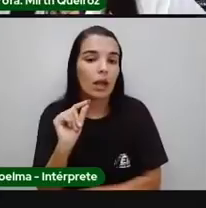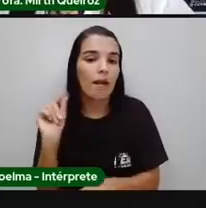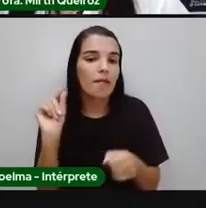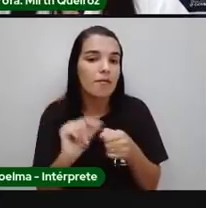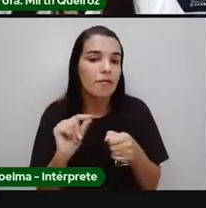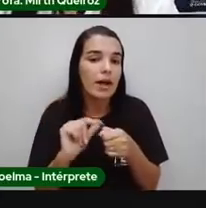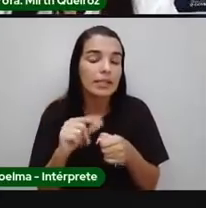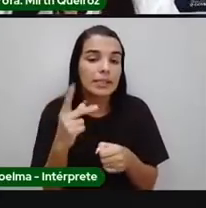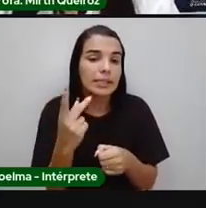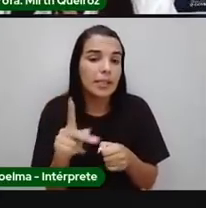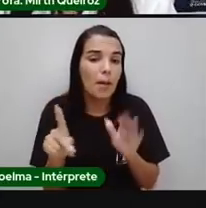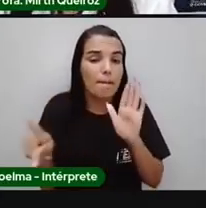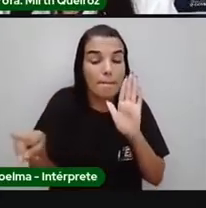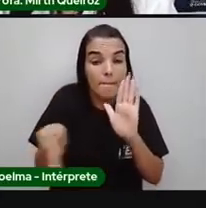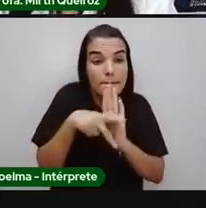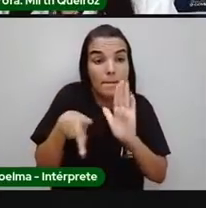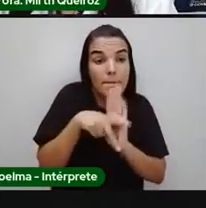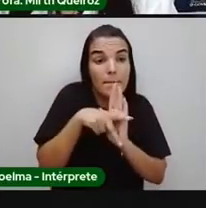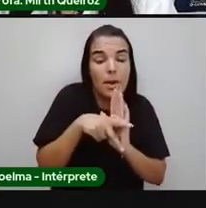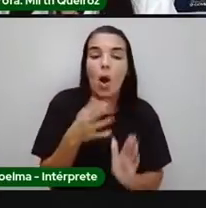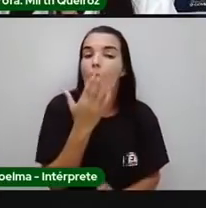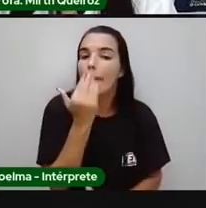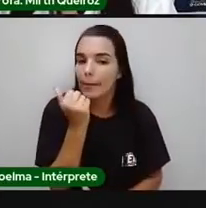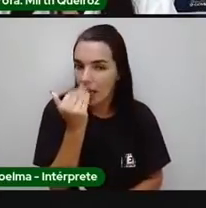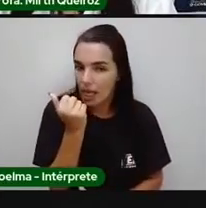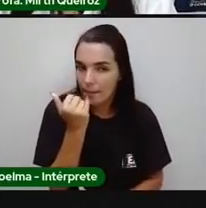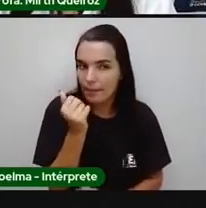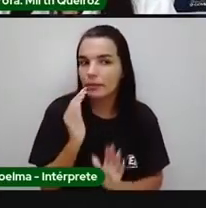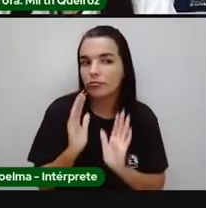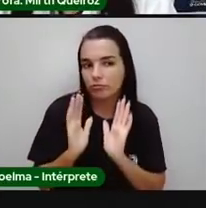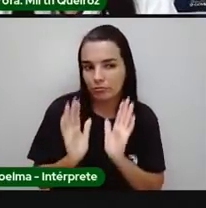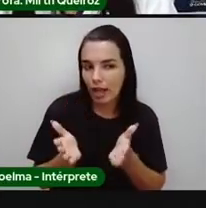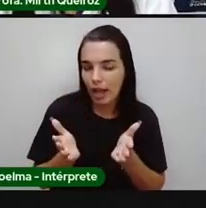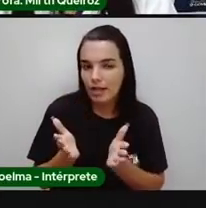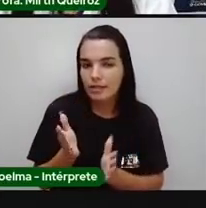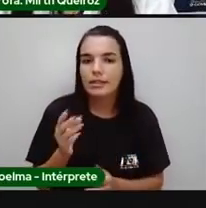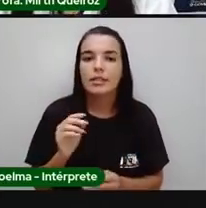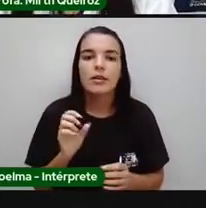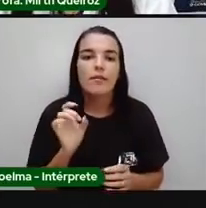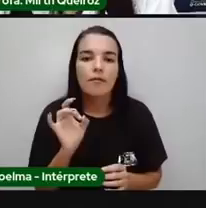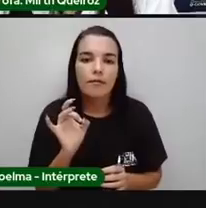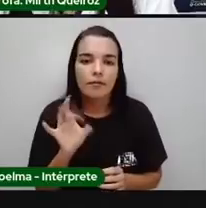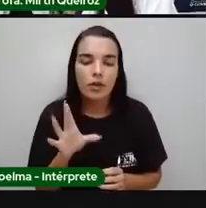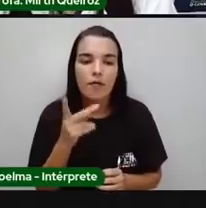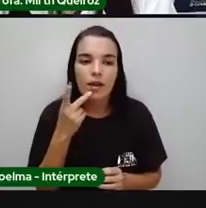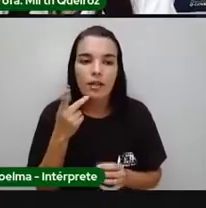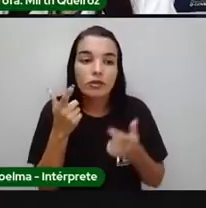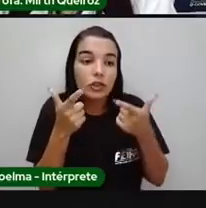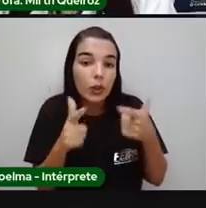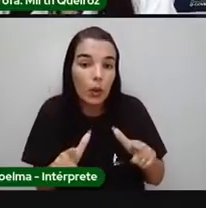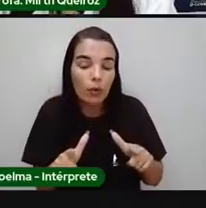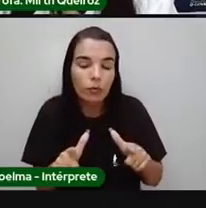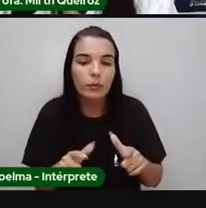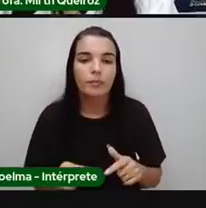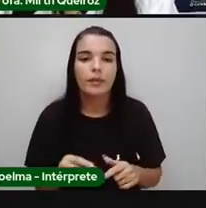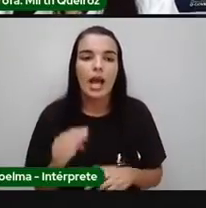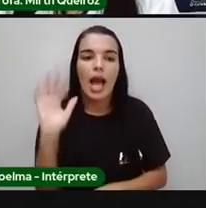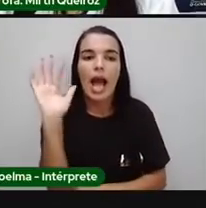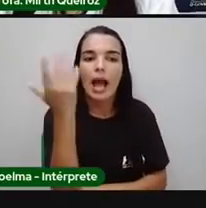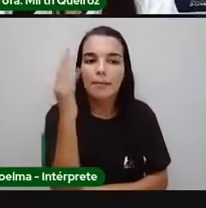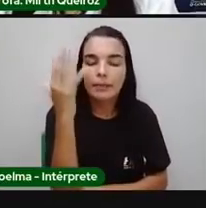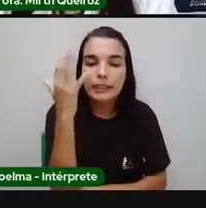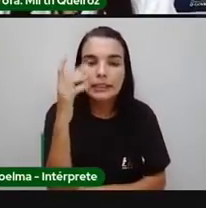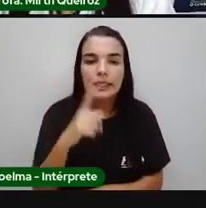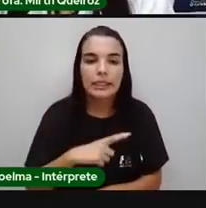próprio alimento, né? Isso vocês já devem ter estudado e a gente vai reforçar isso. As plantas, elas produzem seu